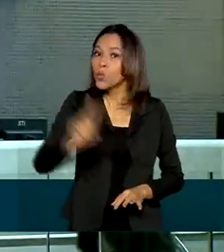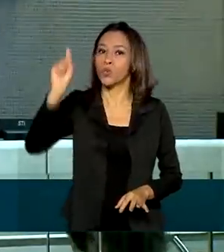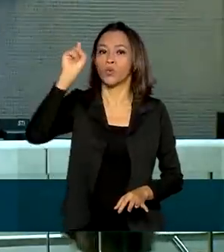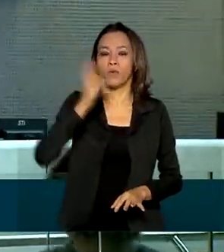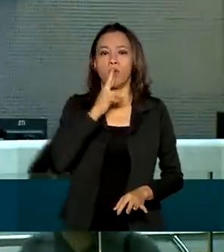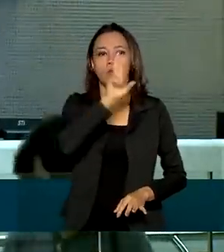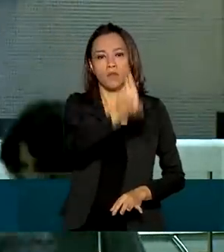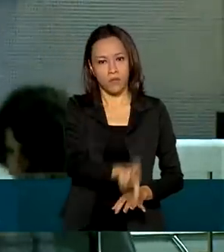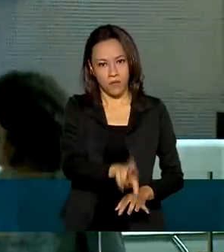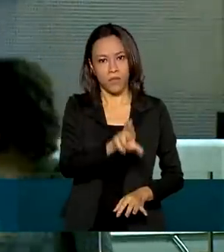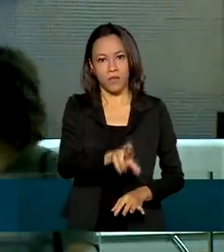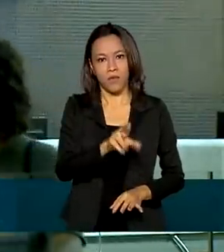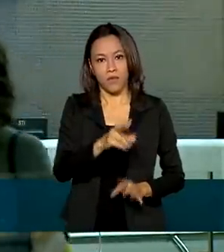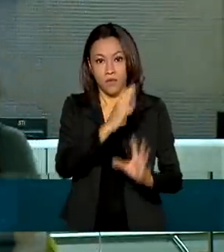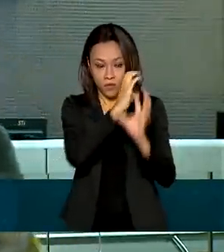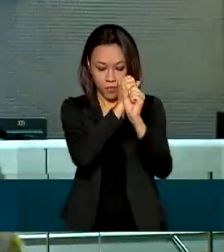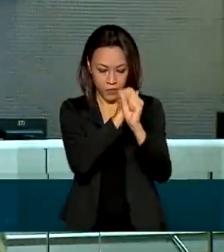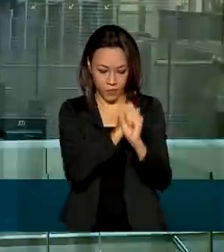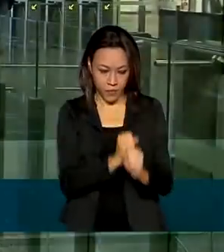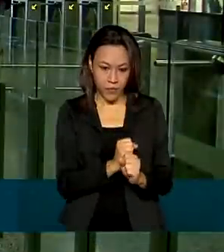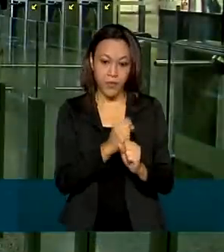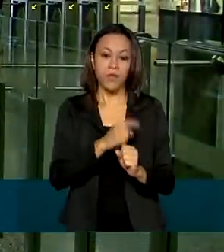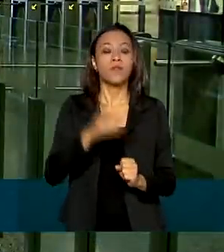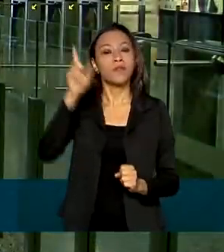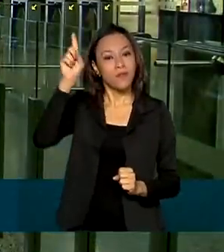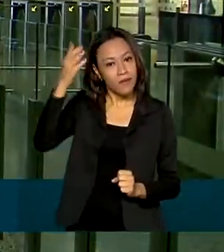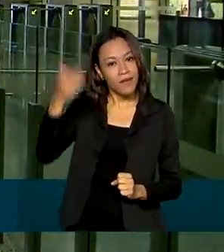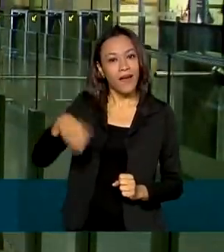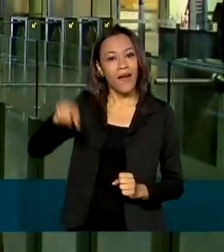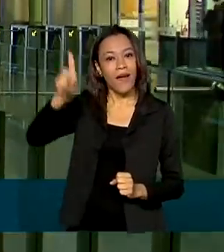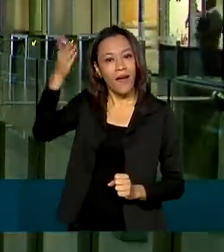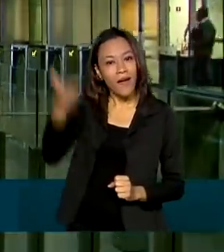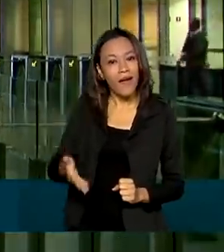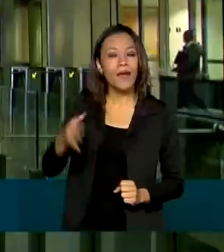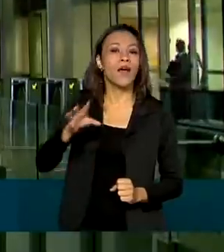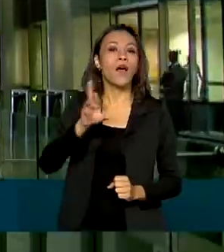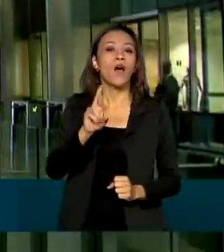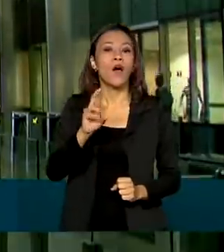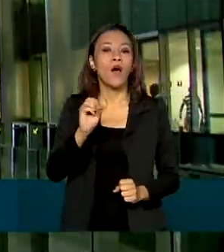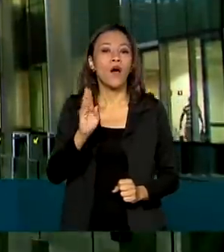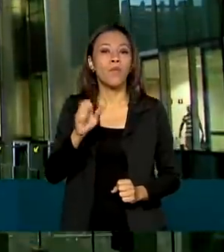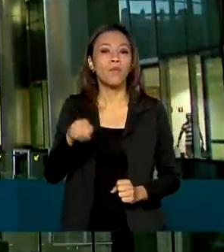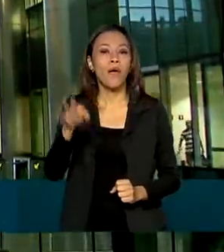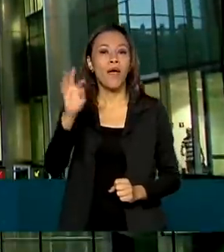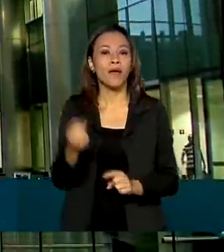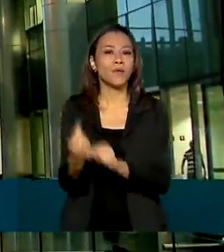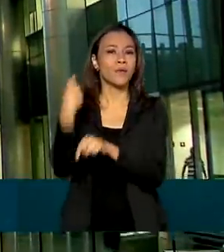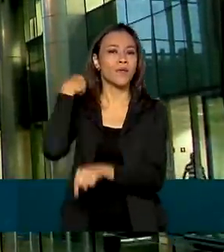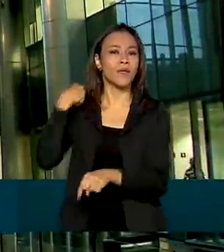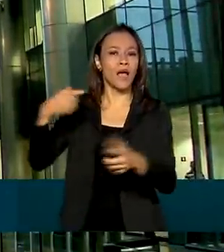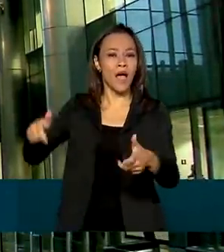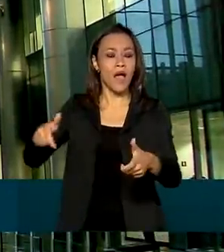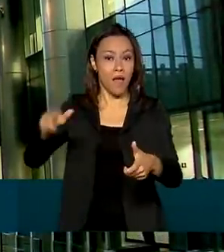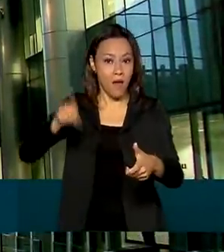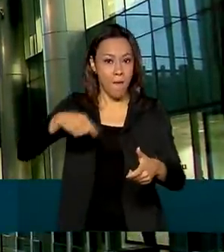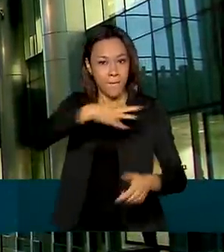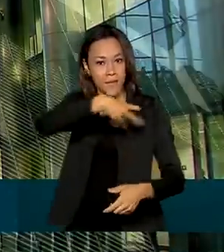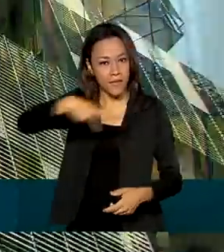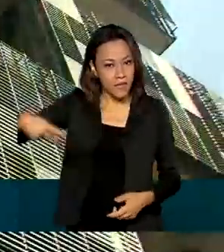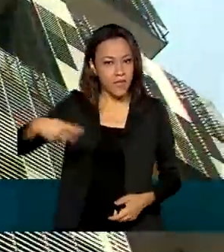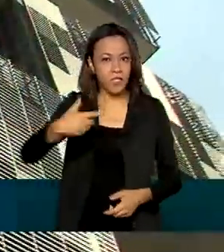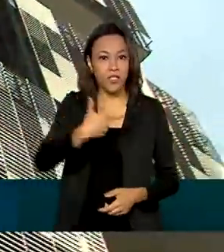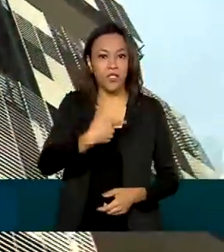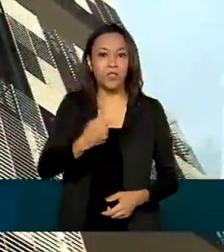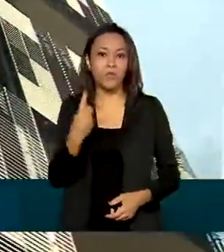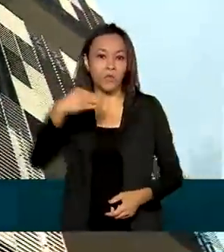financeiro sob a direção de Roberto Castelo Branco, que assumiu a presidência em 2019. Em março,